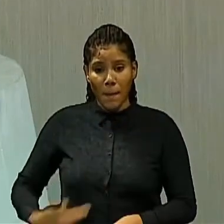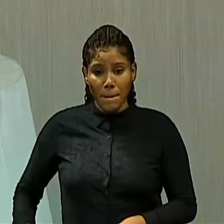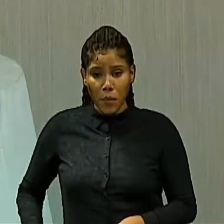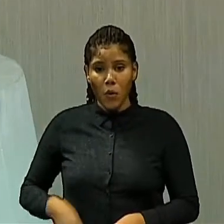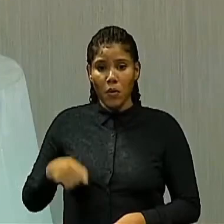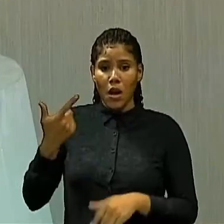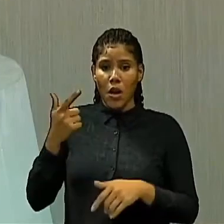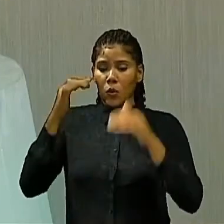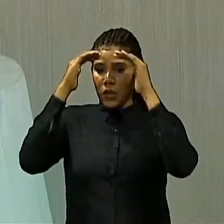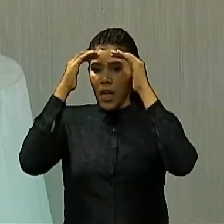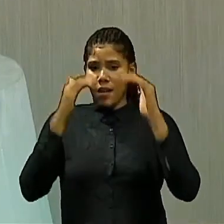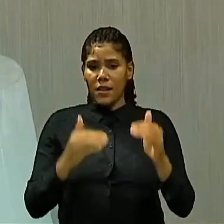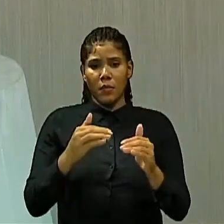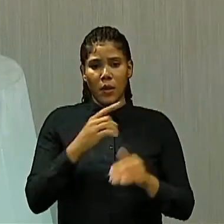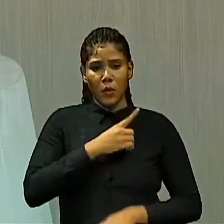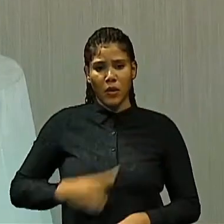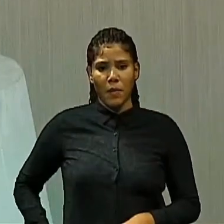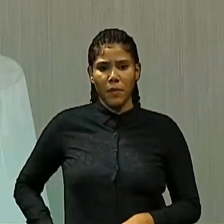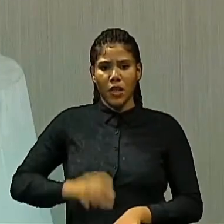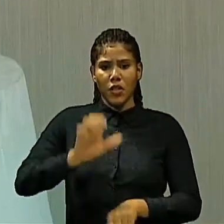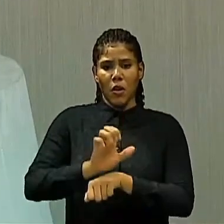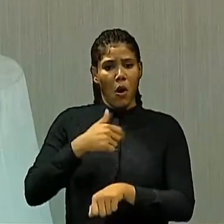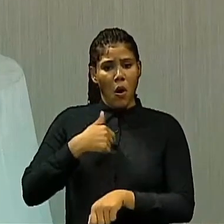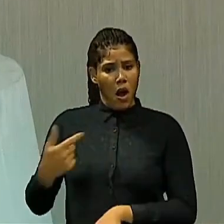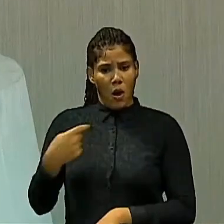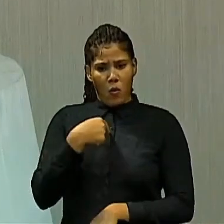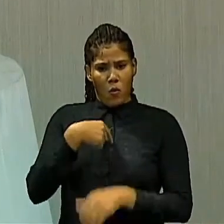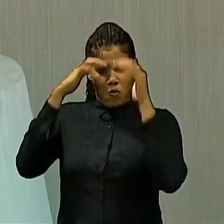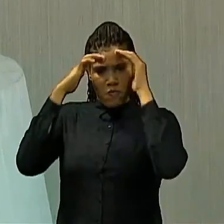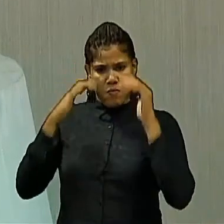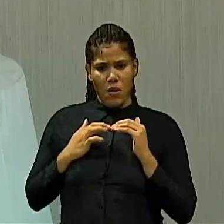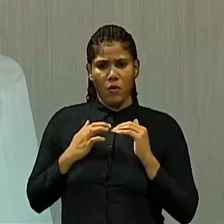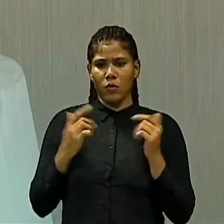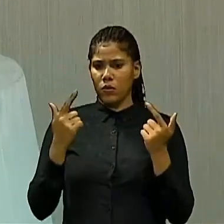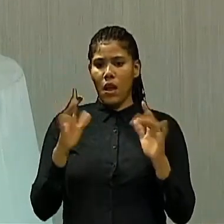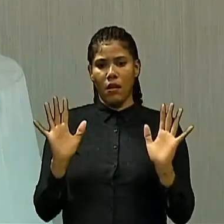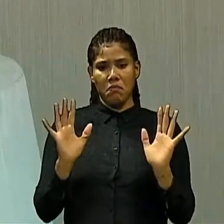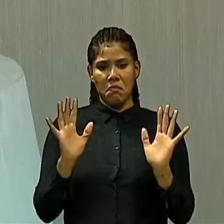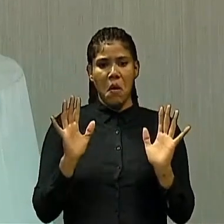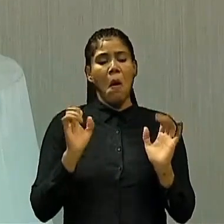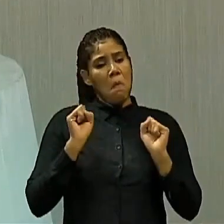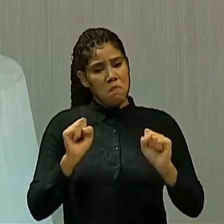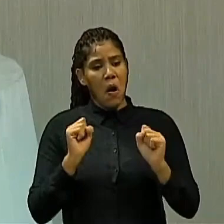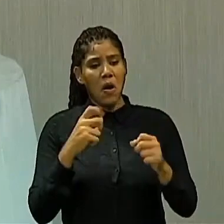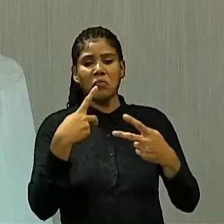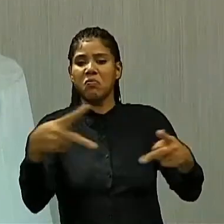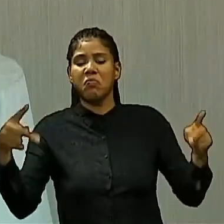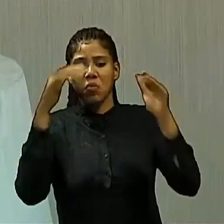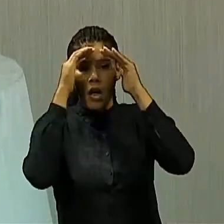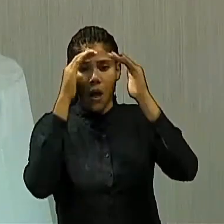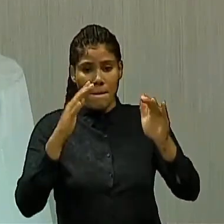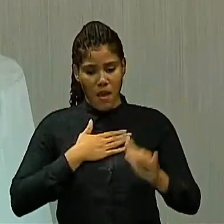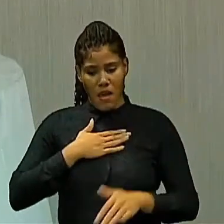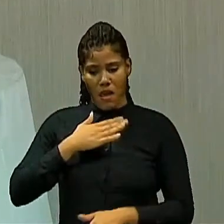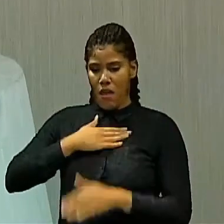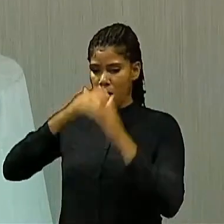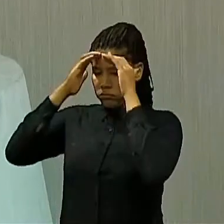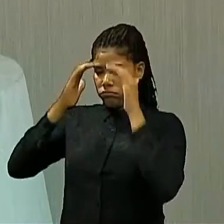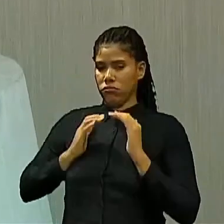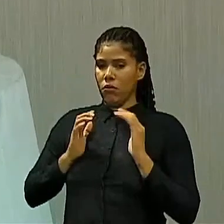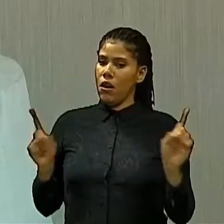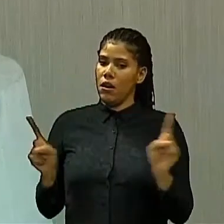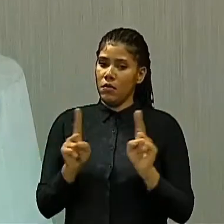respeito com os deputados estaduais. E comigo, não quero falar pelos outros aqui. Ele não tem respeito com o deputado estadual.